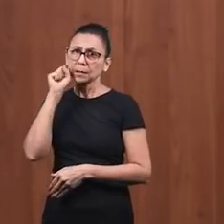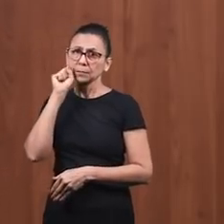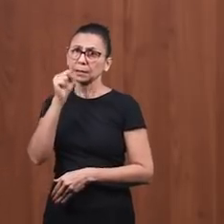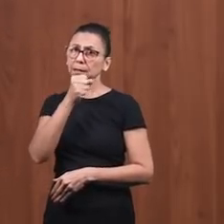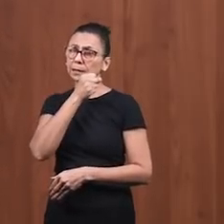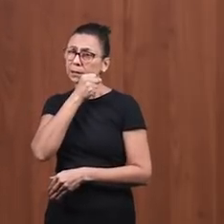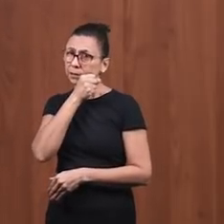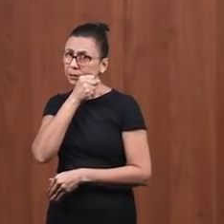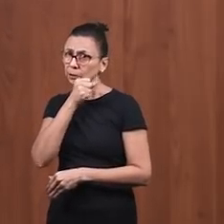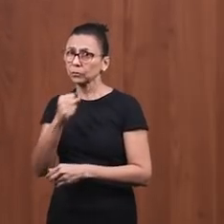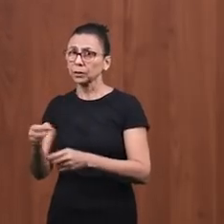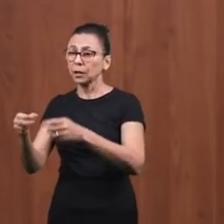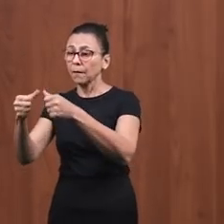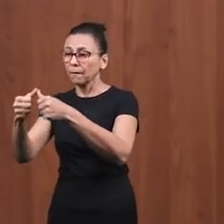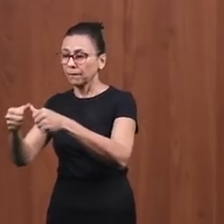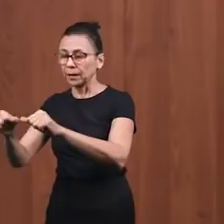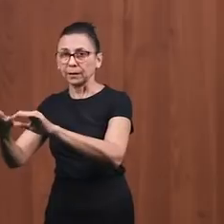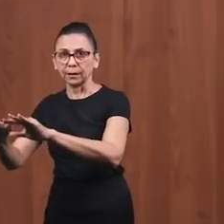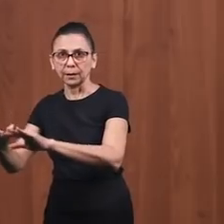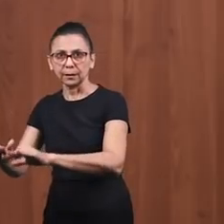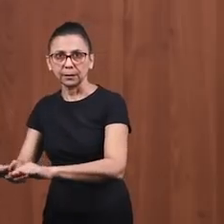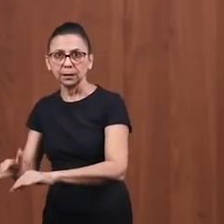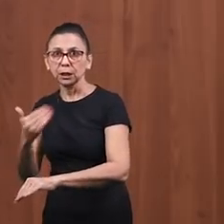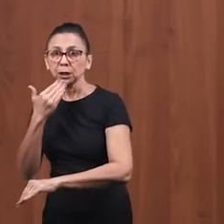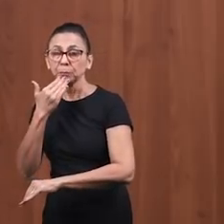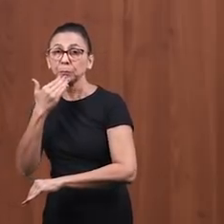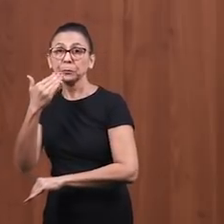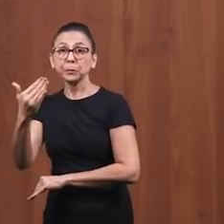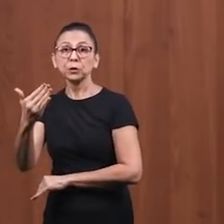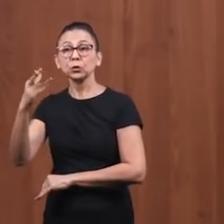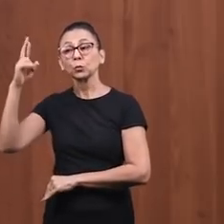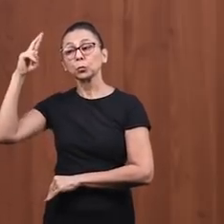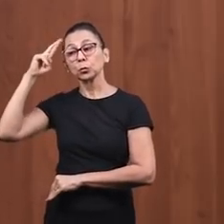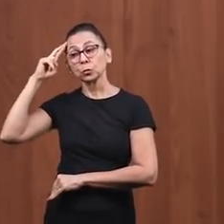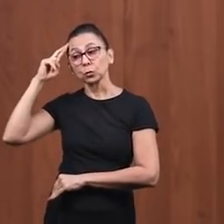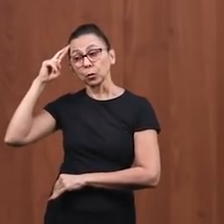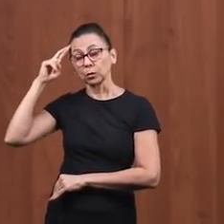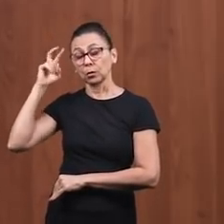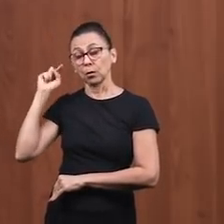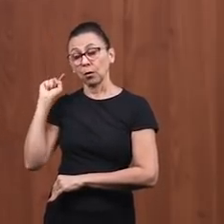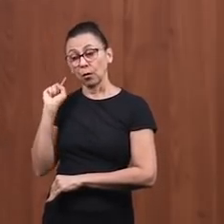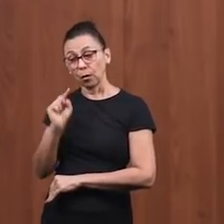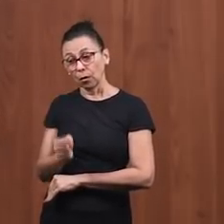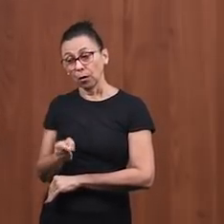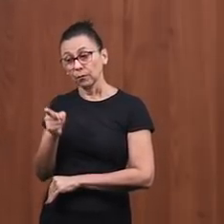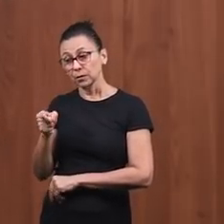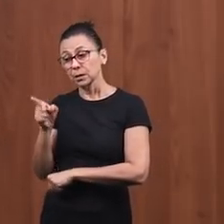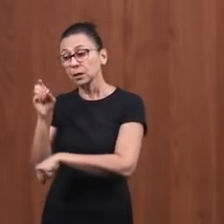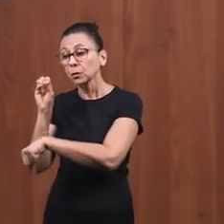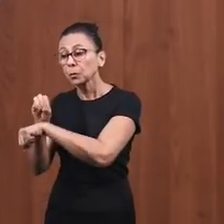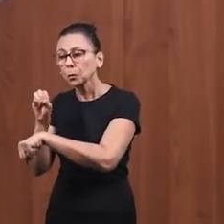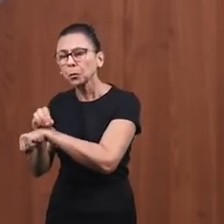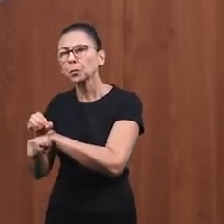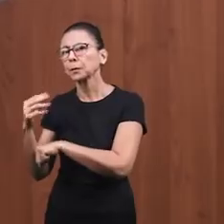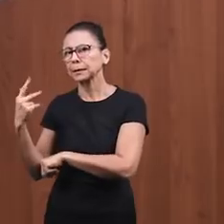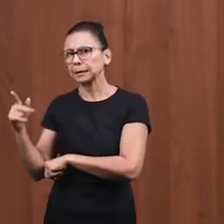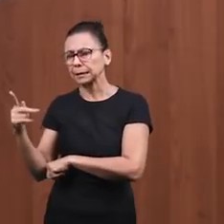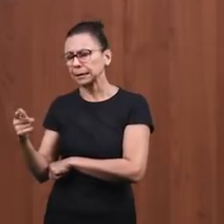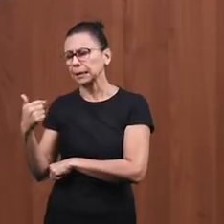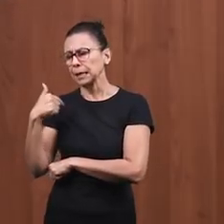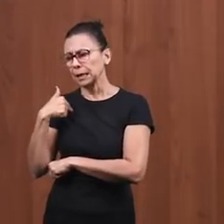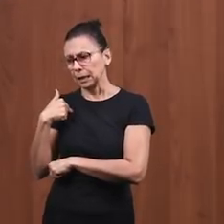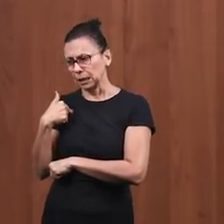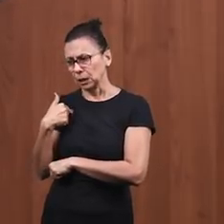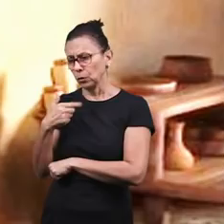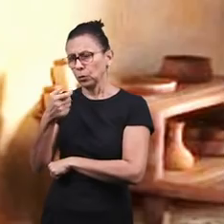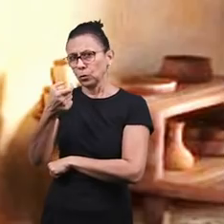viagem, ele deixa aquele homem ali na hospedagem e fala com o hospedeiro, olha, toma conta dele. Eu